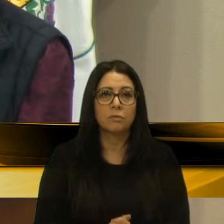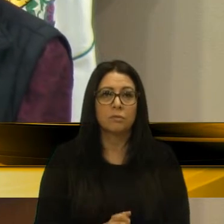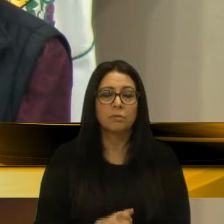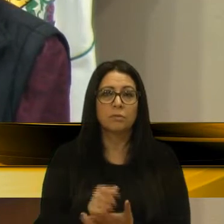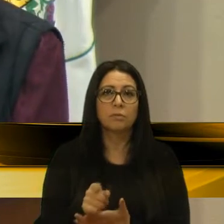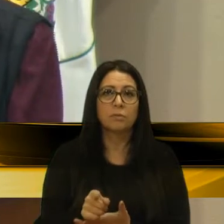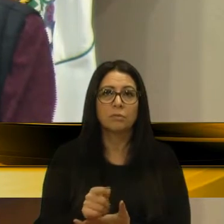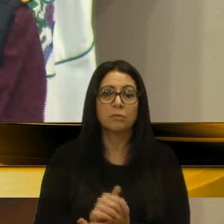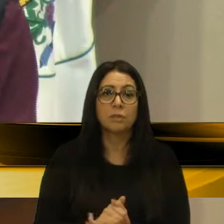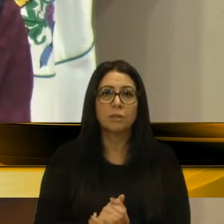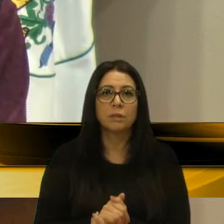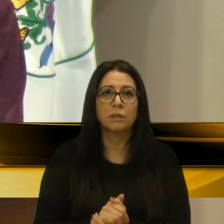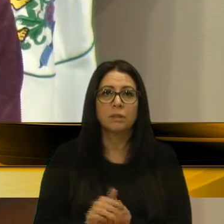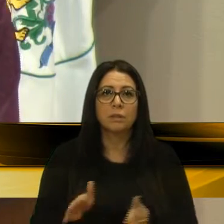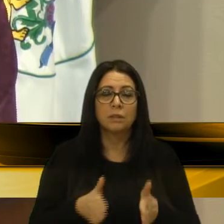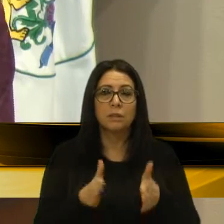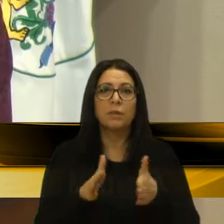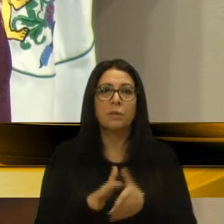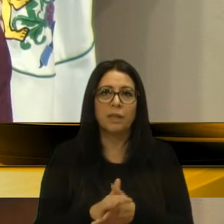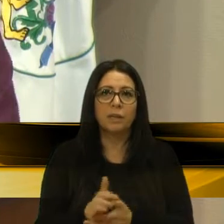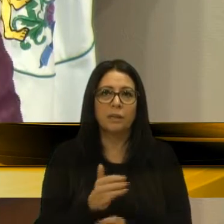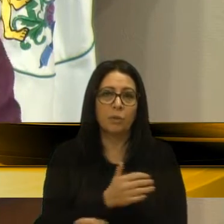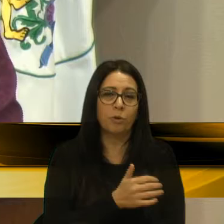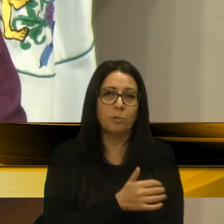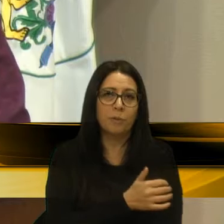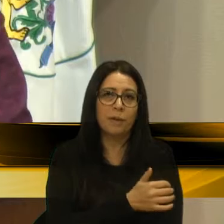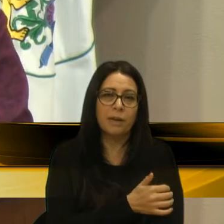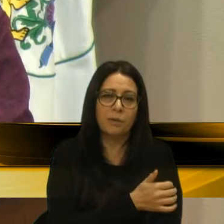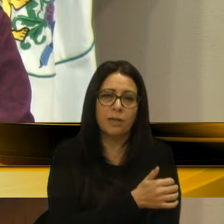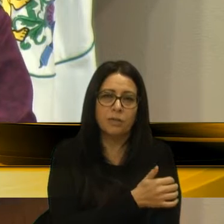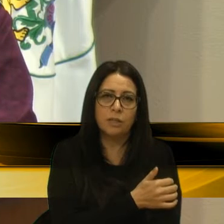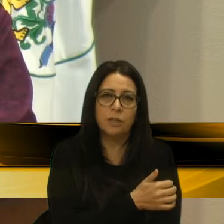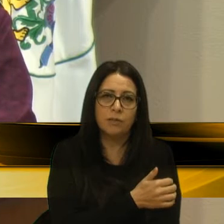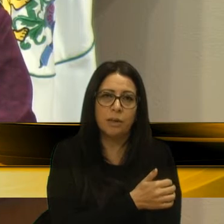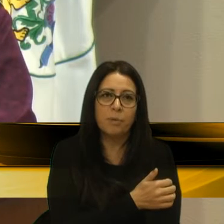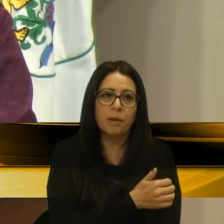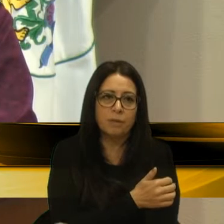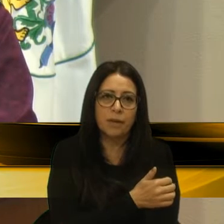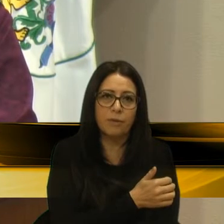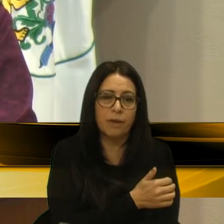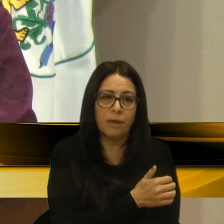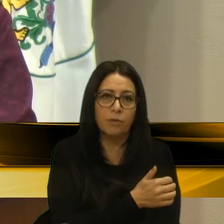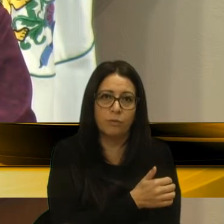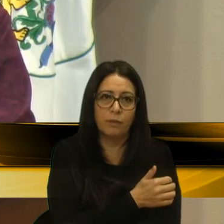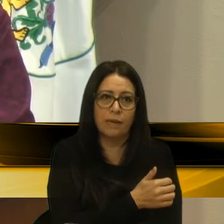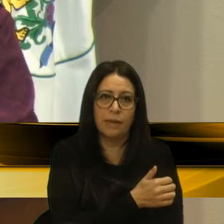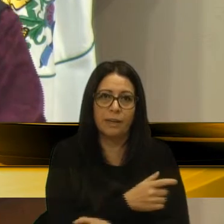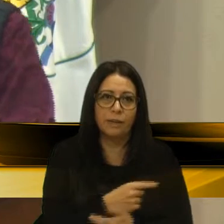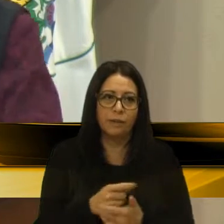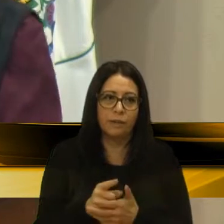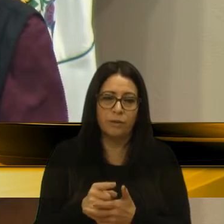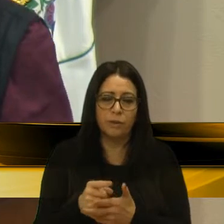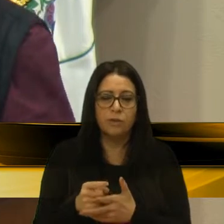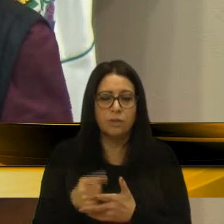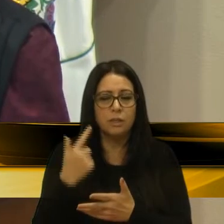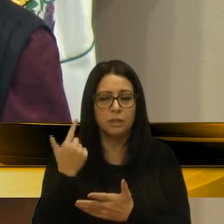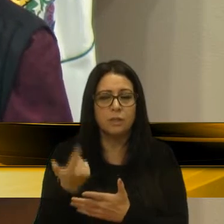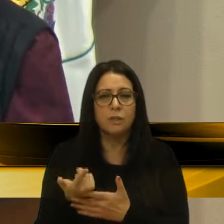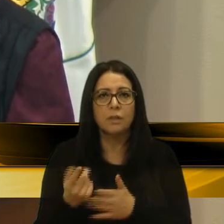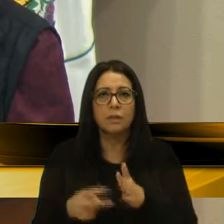nesse trecho aí, de São Pedro Canudo, e que é uma ponte,